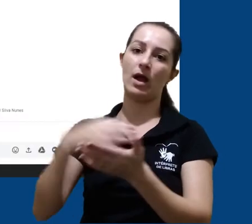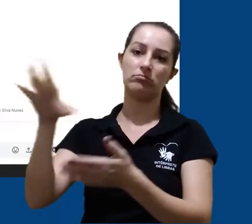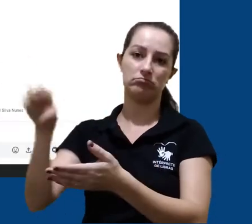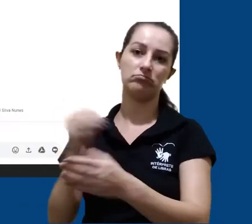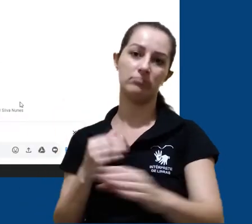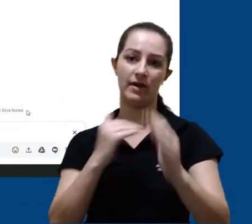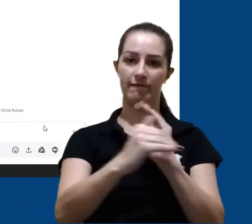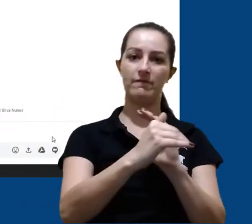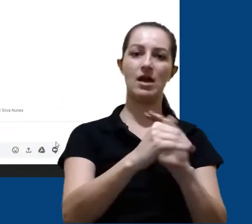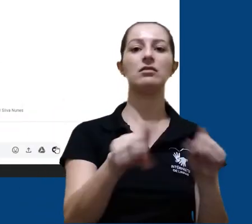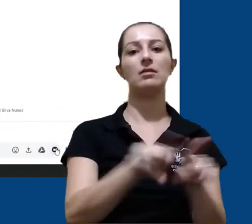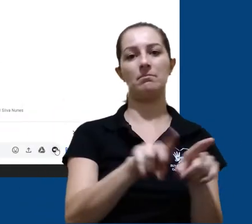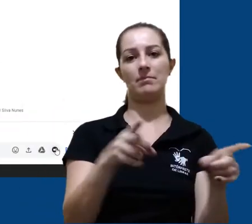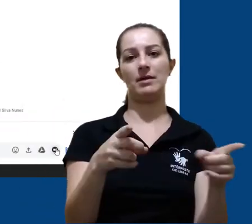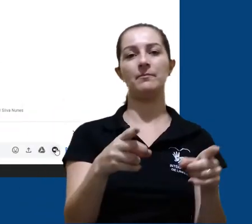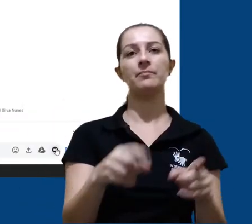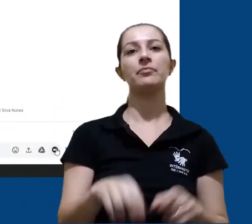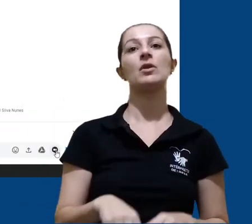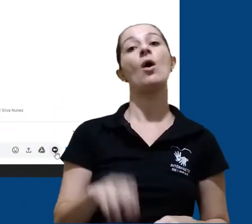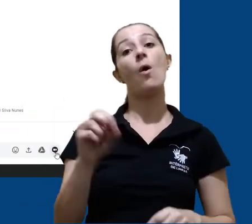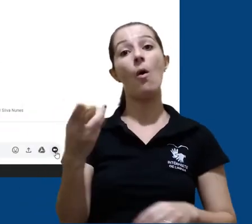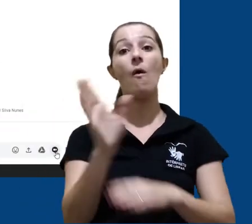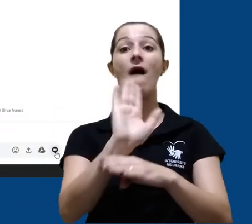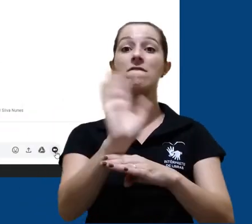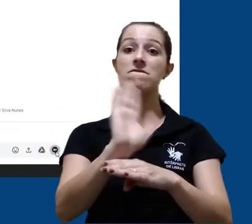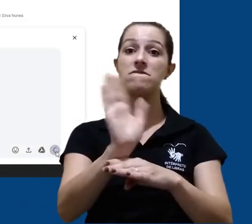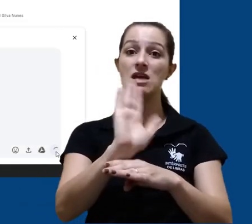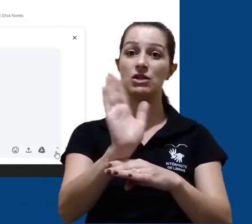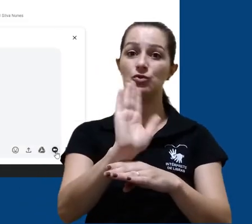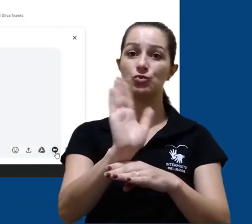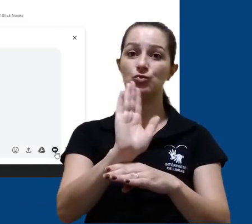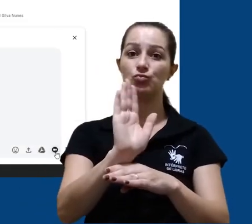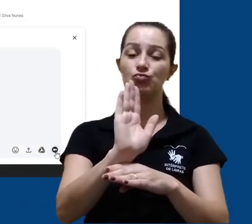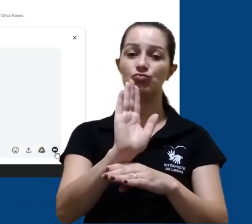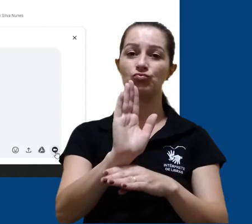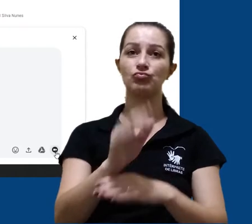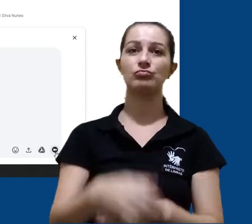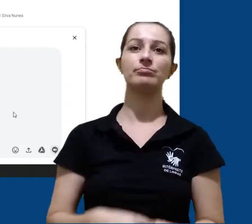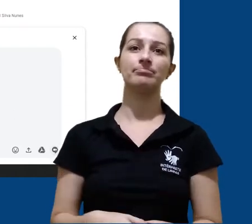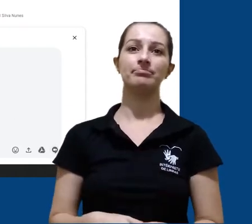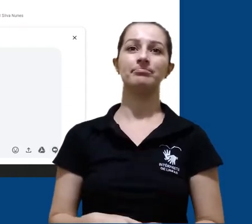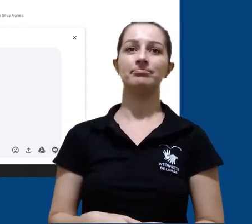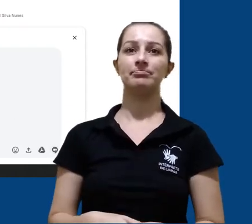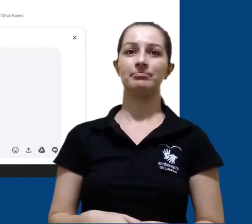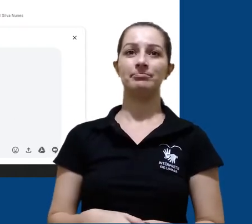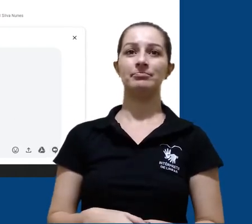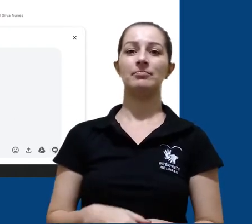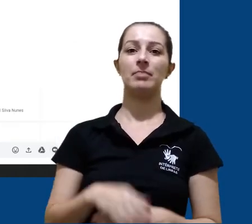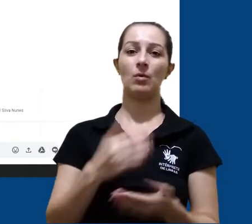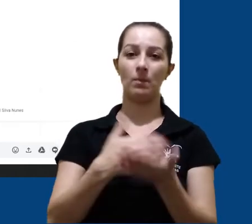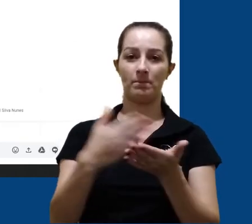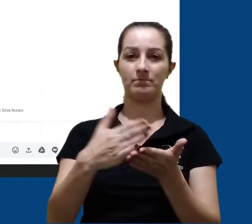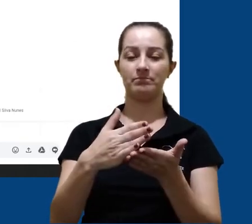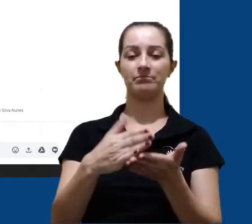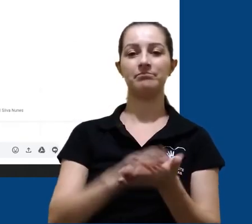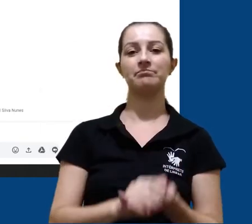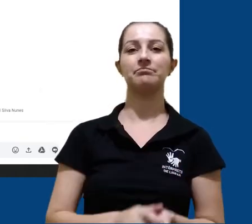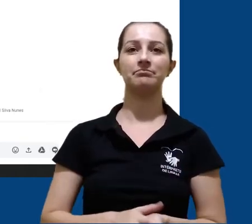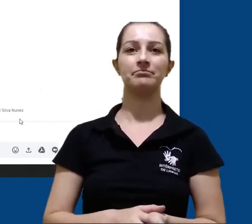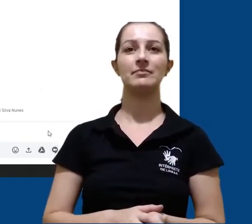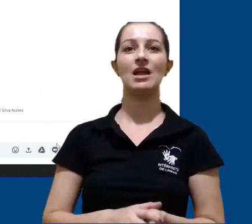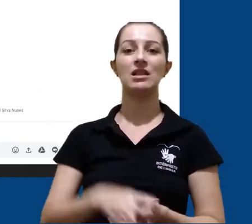E por último, podemos adicionar uma videochamada a essa conversa. Quando estiver tudo pronto,